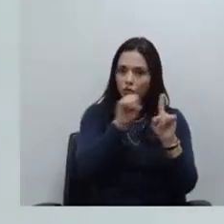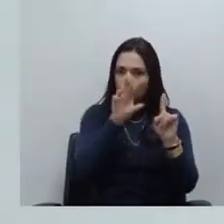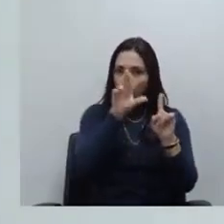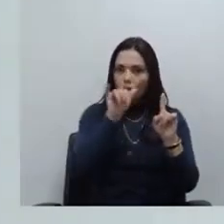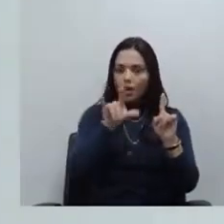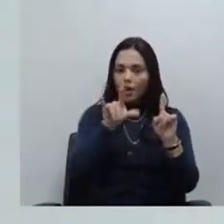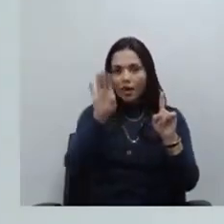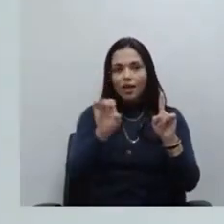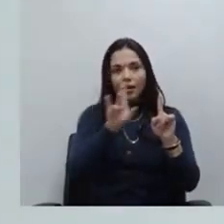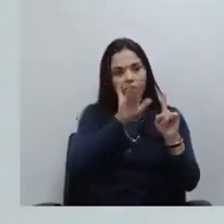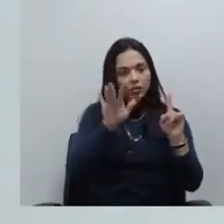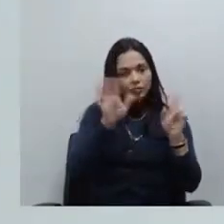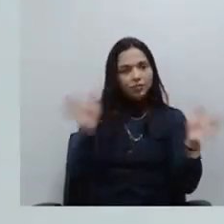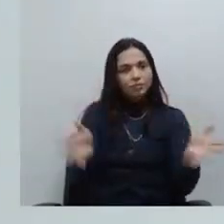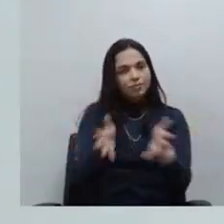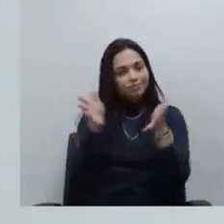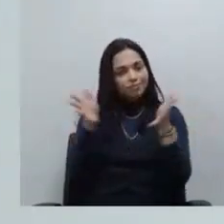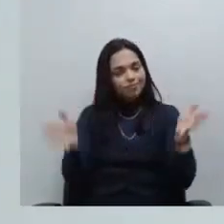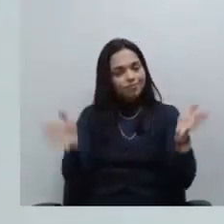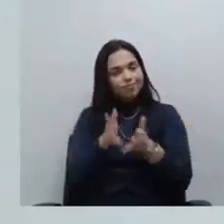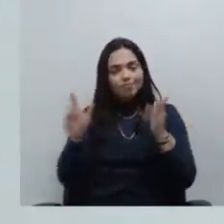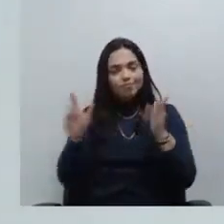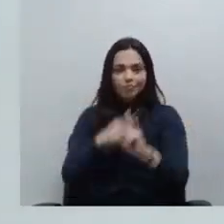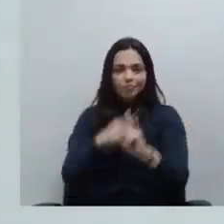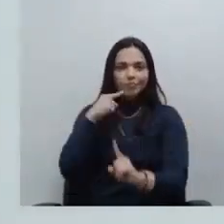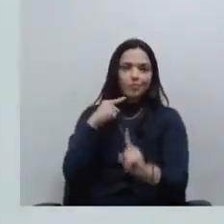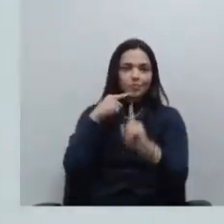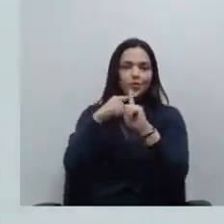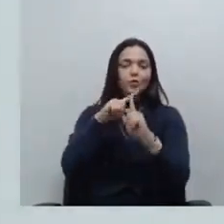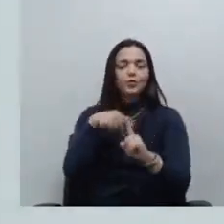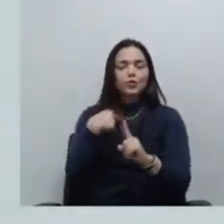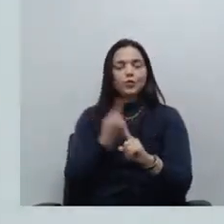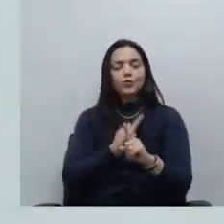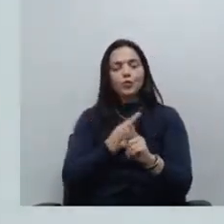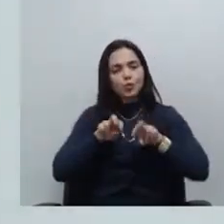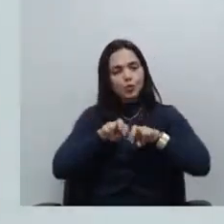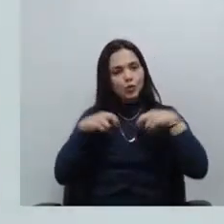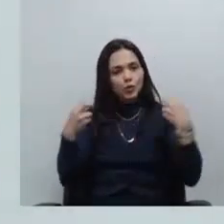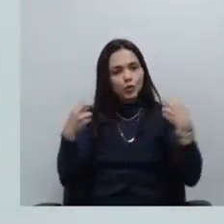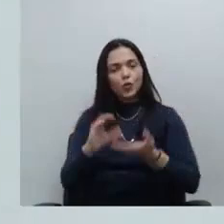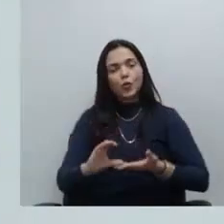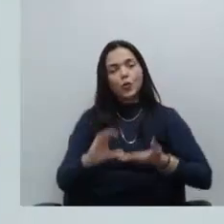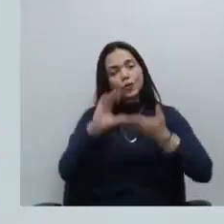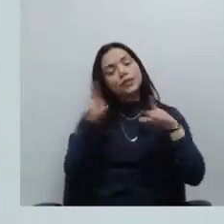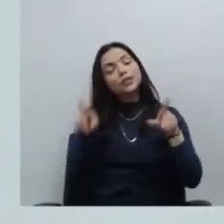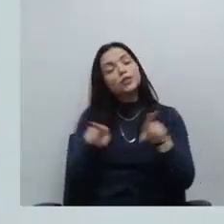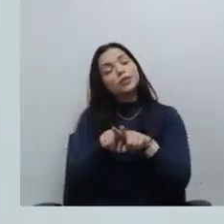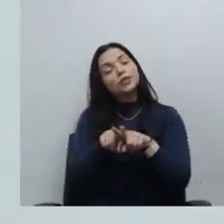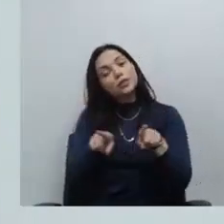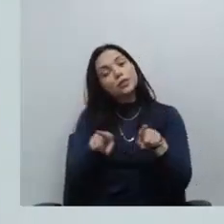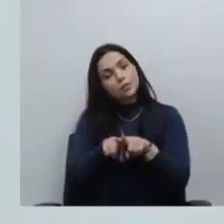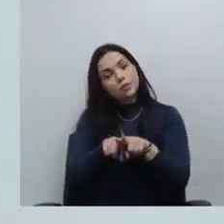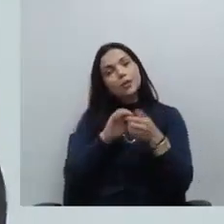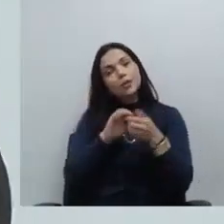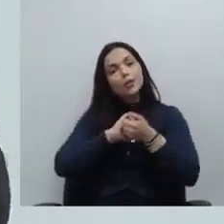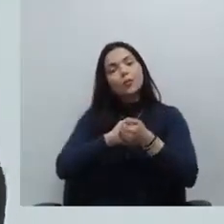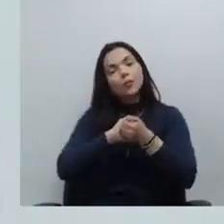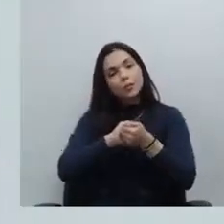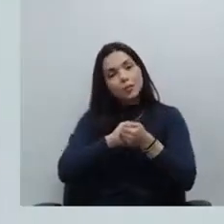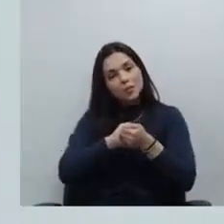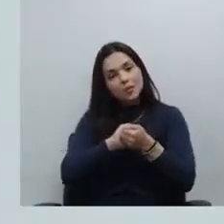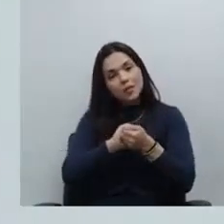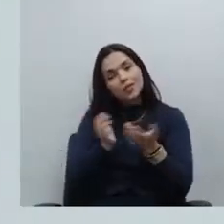vai agregar muito a esse colegiado também vou fazer aqui um cumprimento não em de